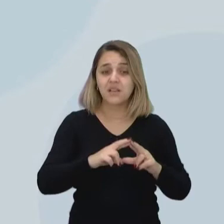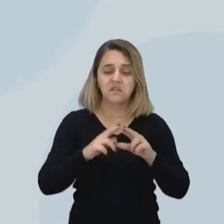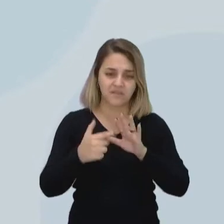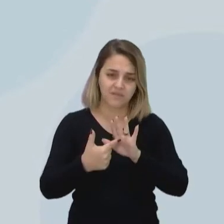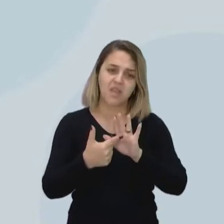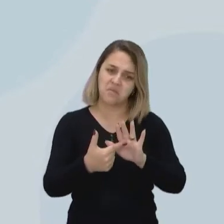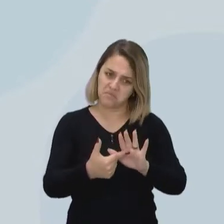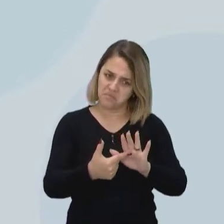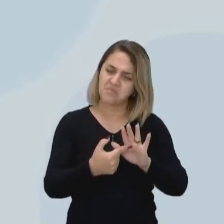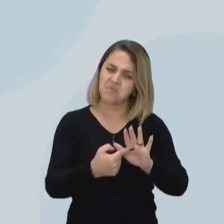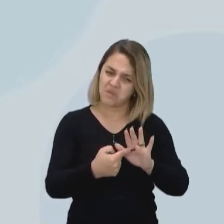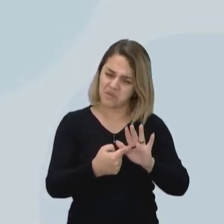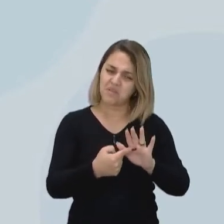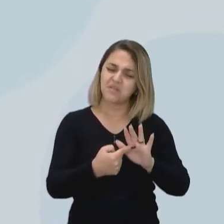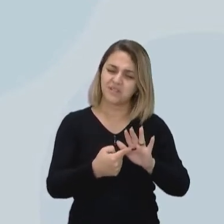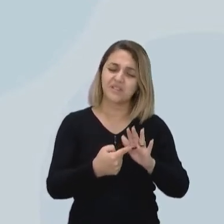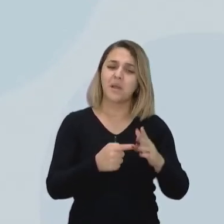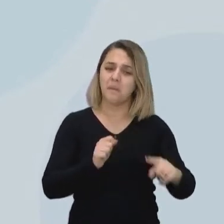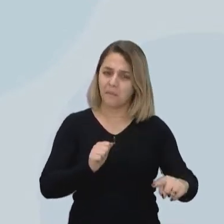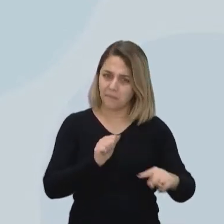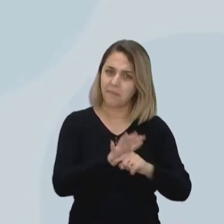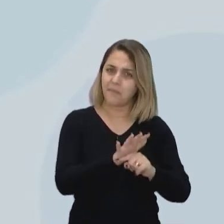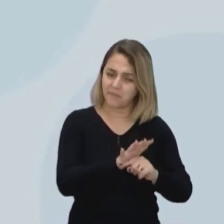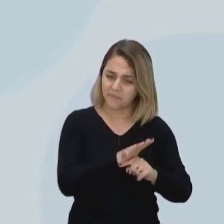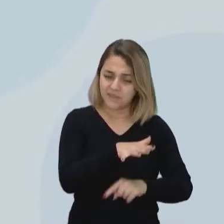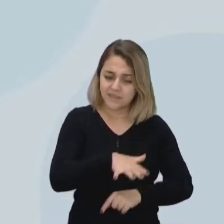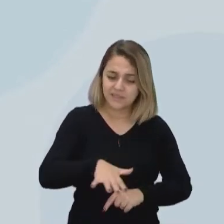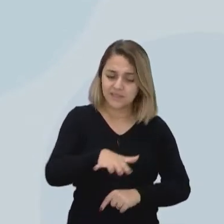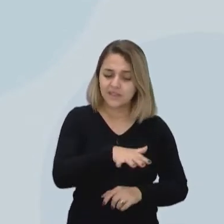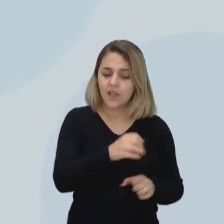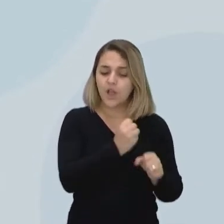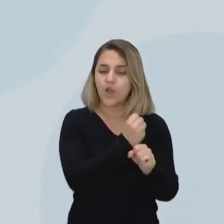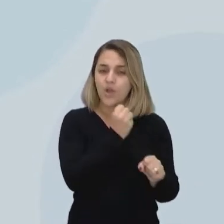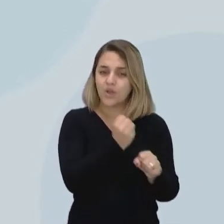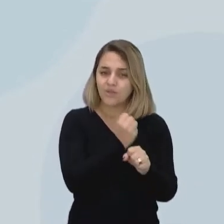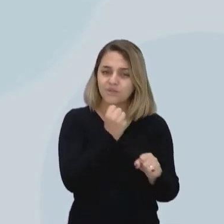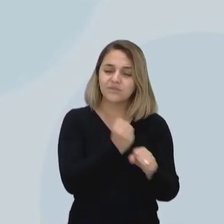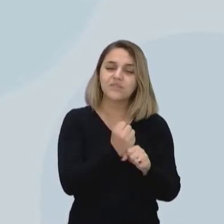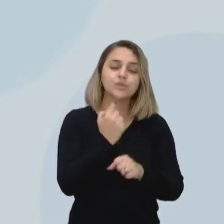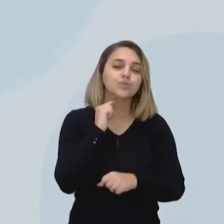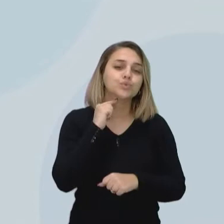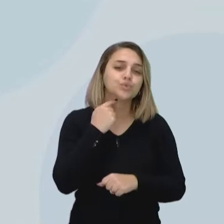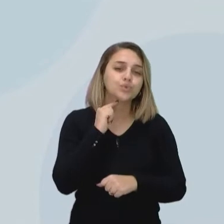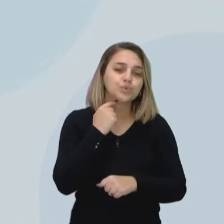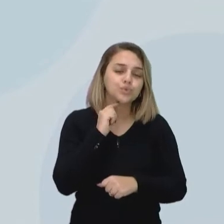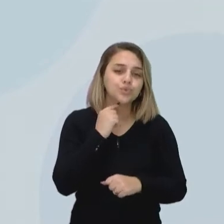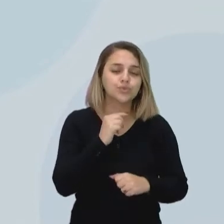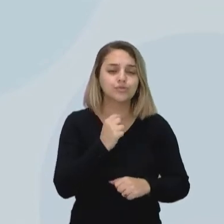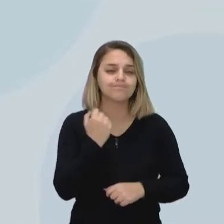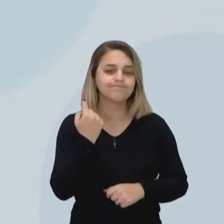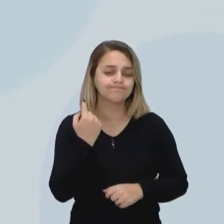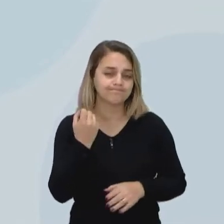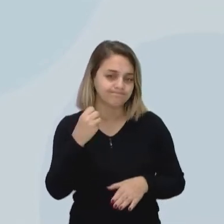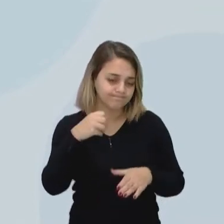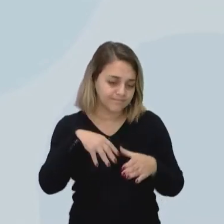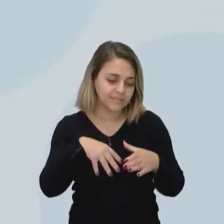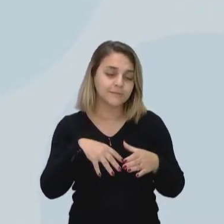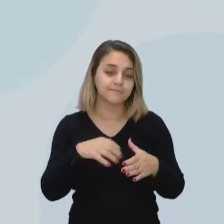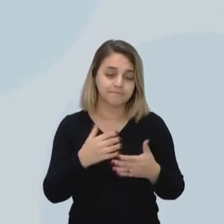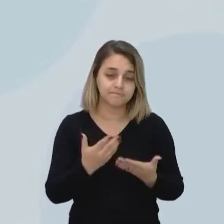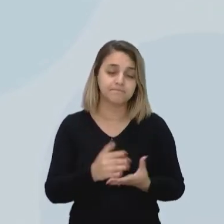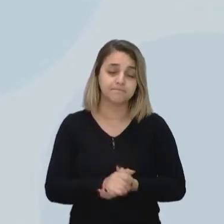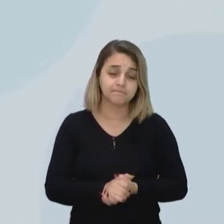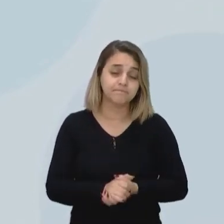obstáculo a ser ultrapassado pelo setor de construção civil, é a geração desses resíduos. Então, sabemos que durante